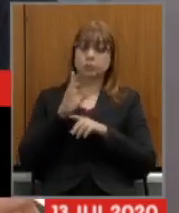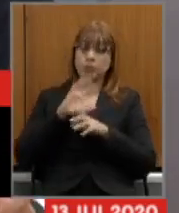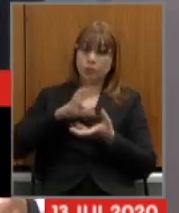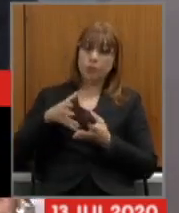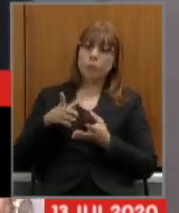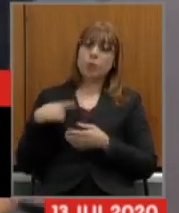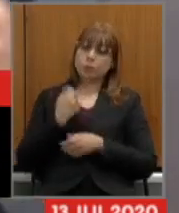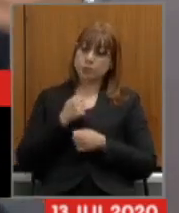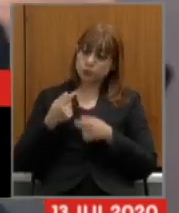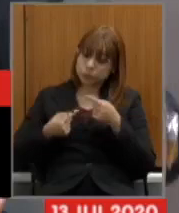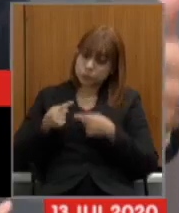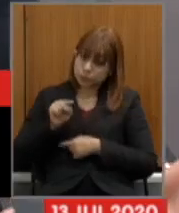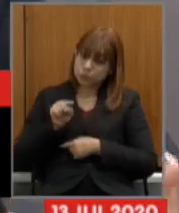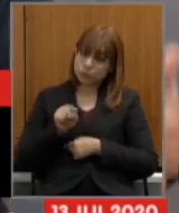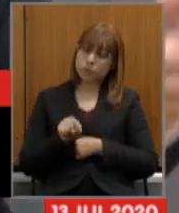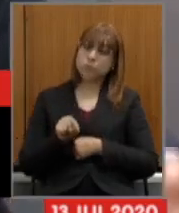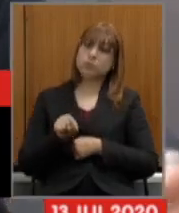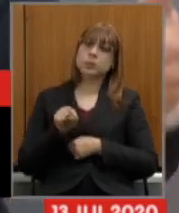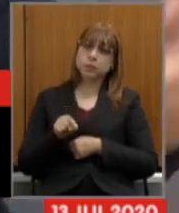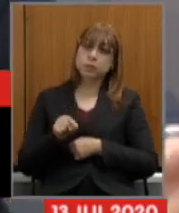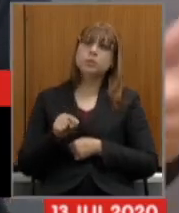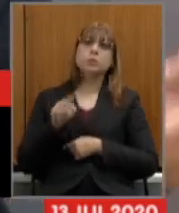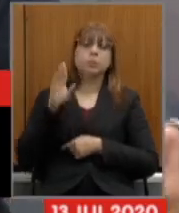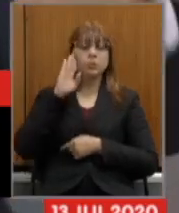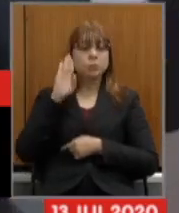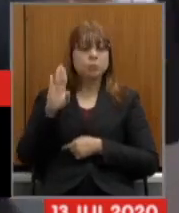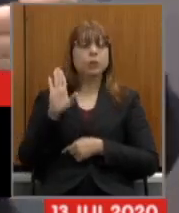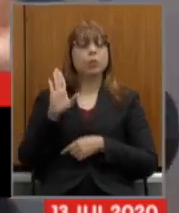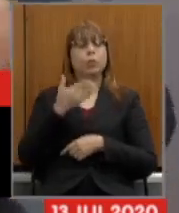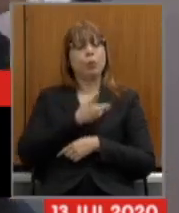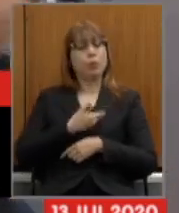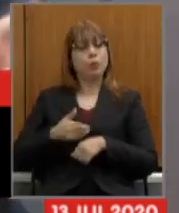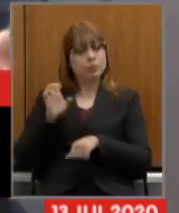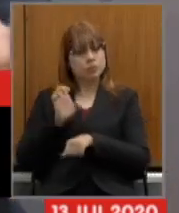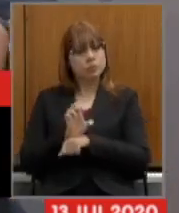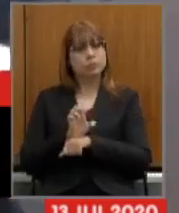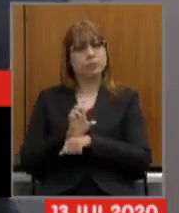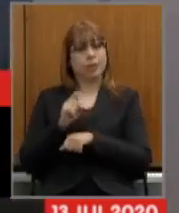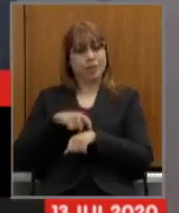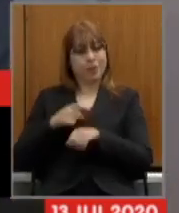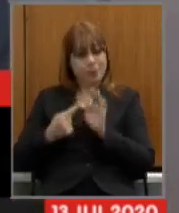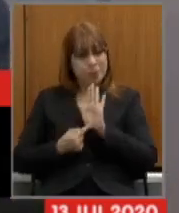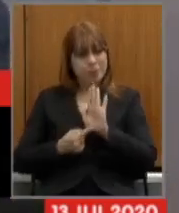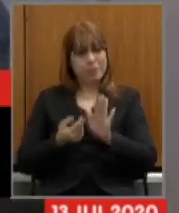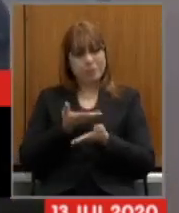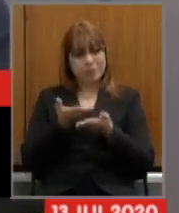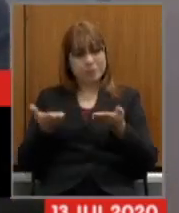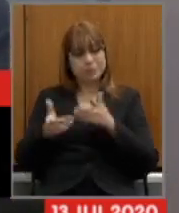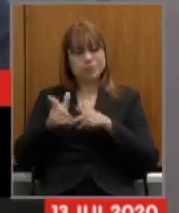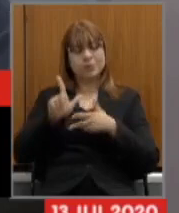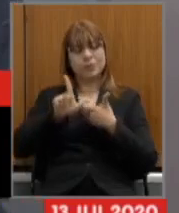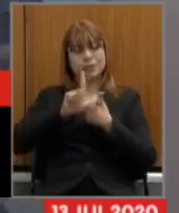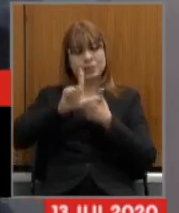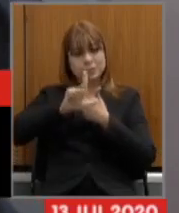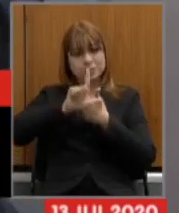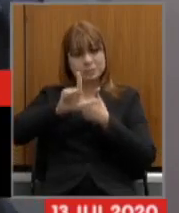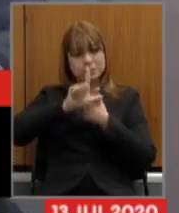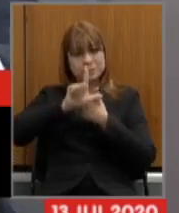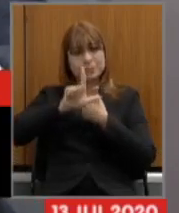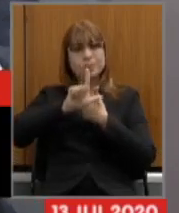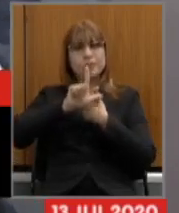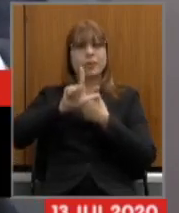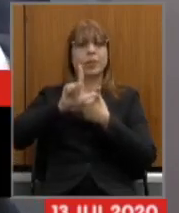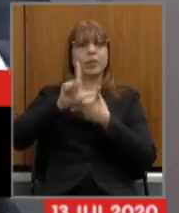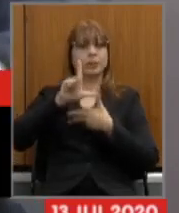adiante essa discussão é sim o intuito do governo estadual ao apresentar ao poder legislativo que tem toda a sua